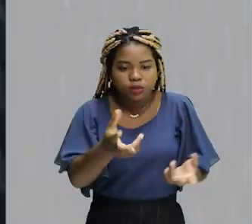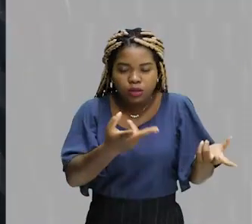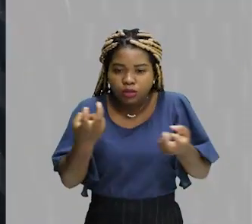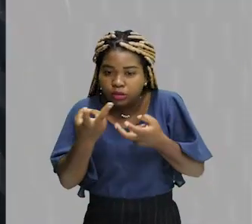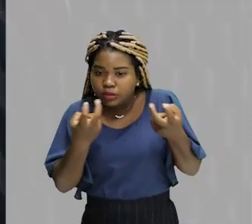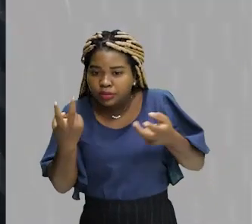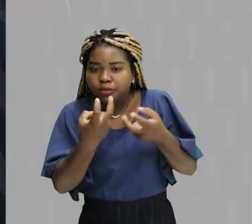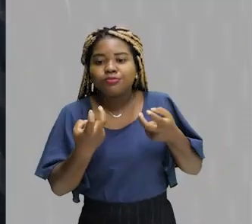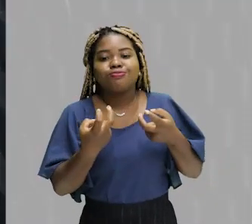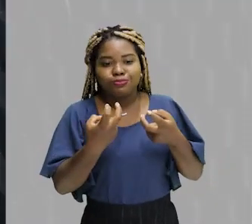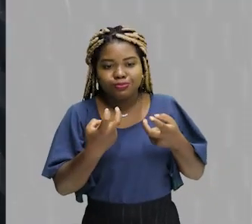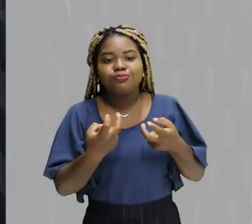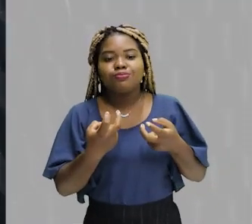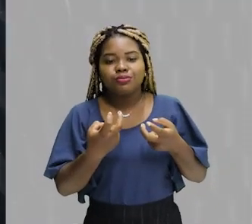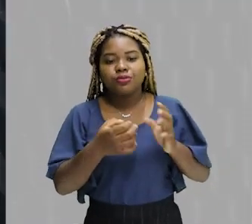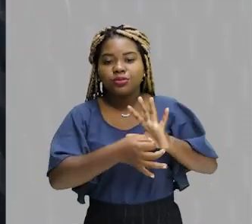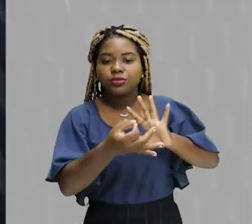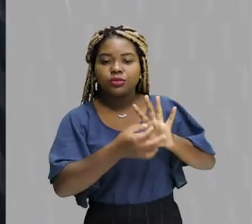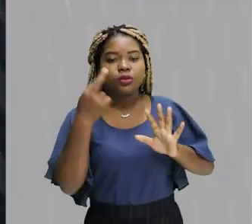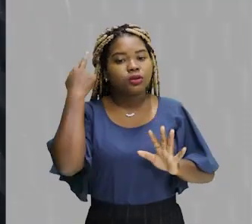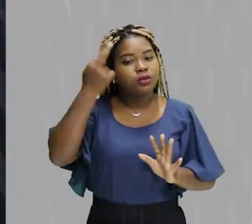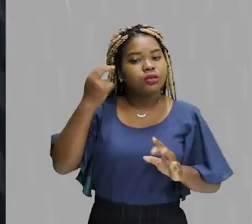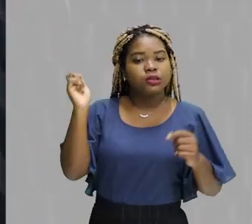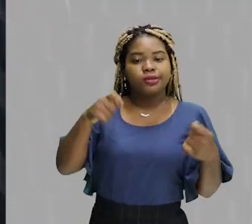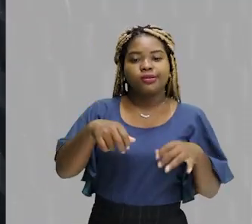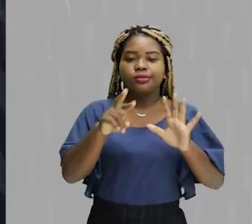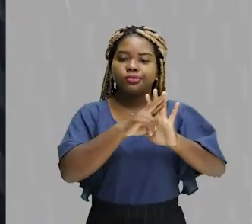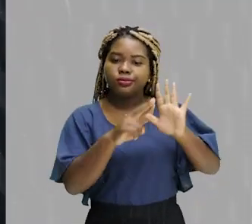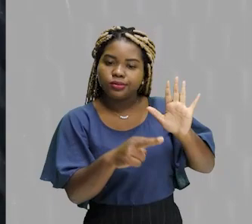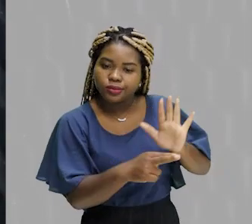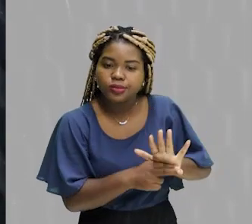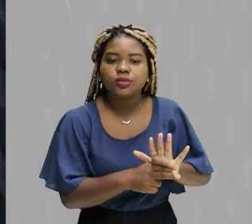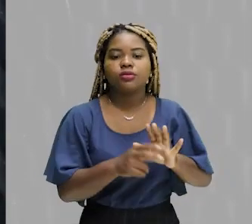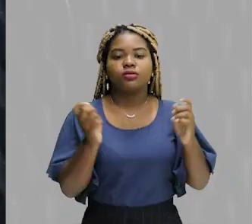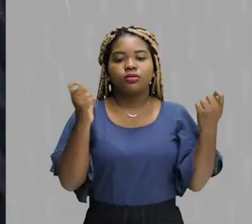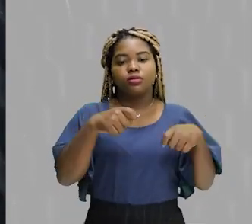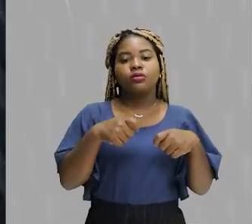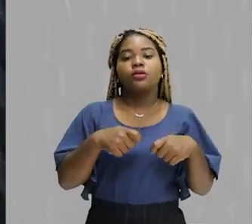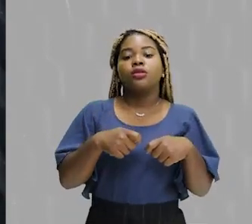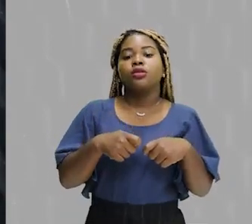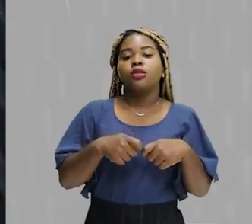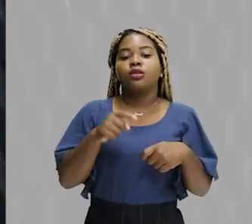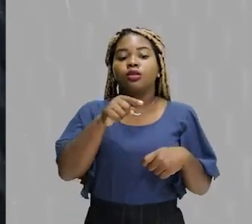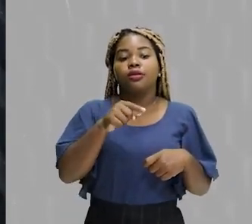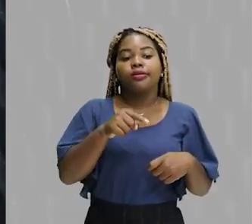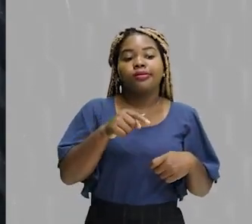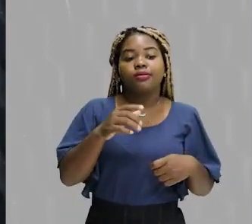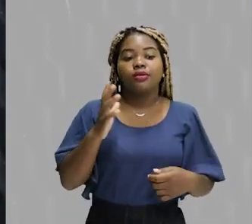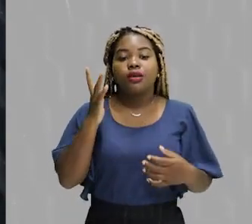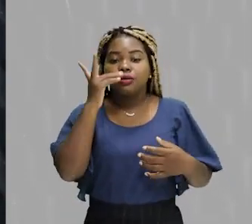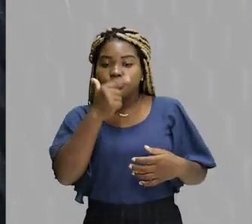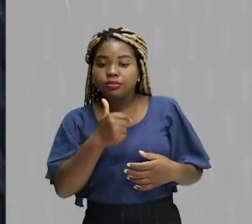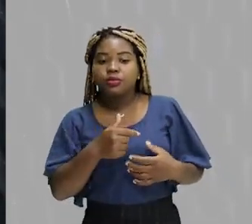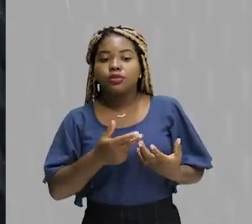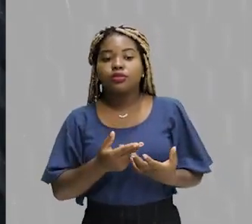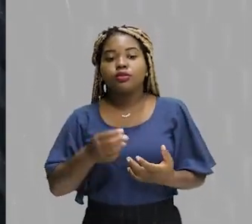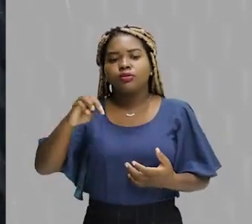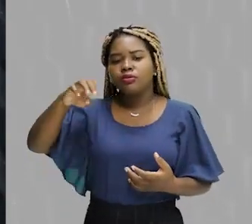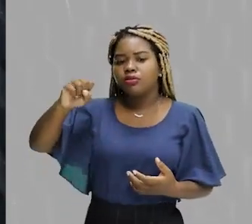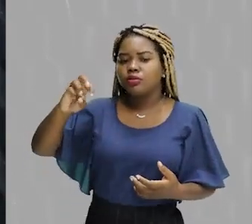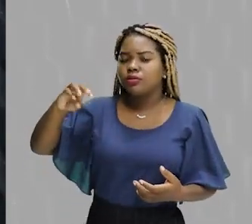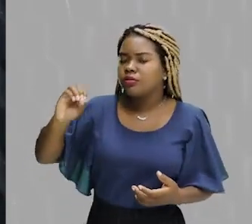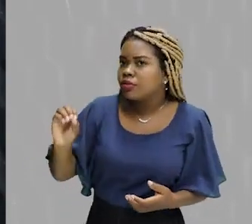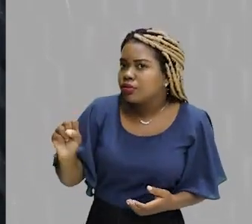argumento é racional ou conjunto de regras poderá nos convencer de que o objeto é belo se não pudermos percebê por nós mesmos. A letra A fica muito legal,